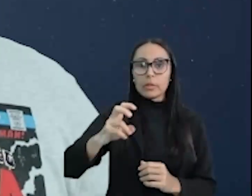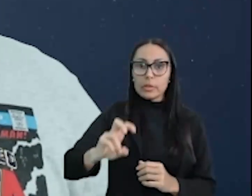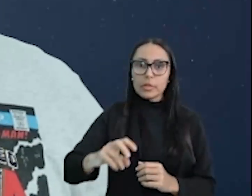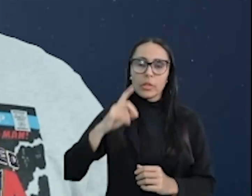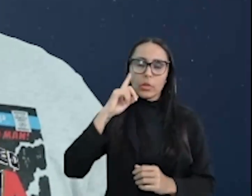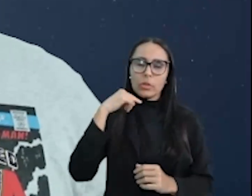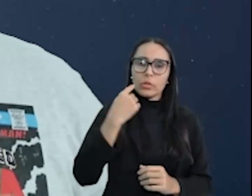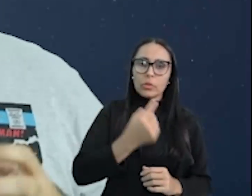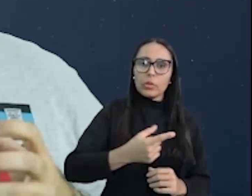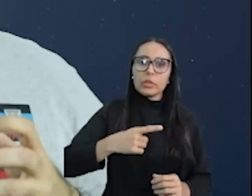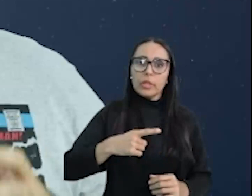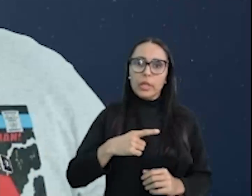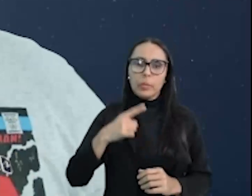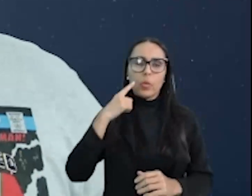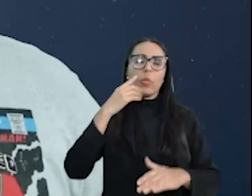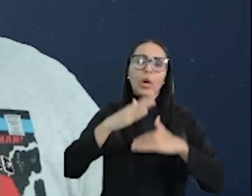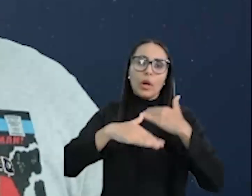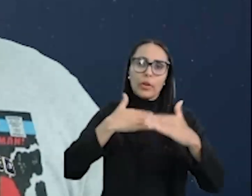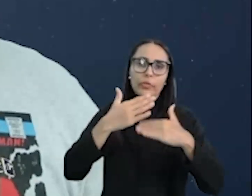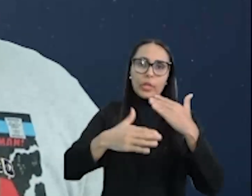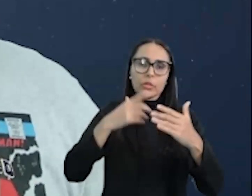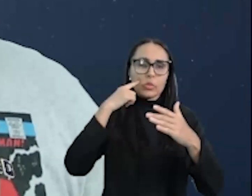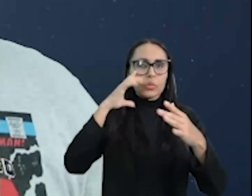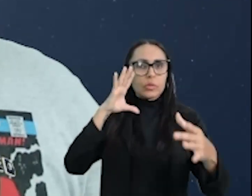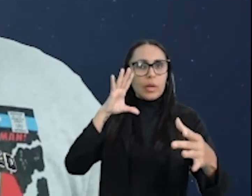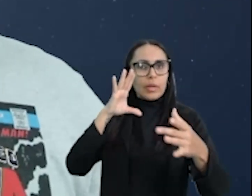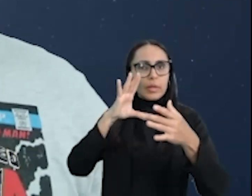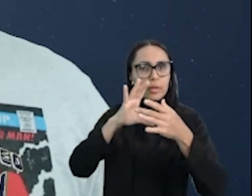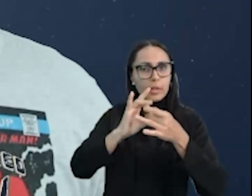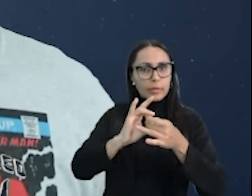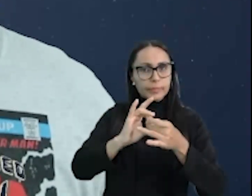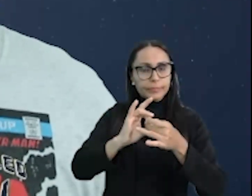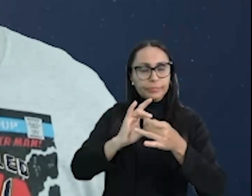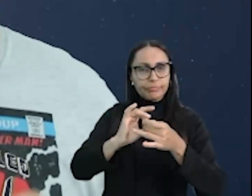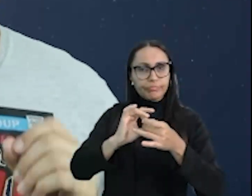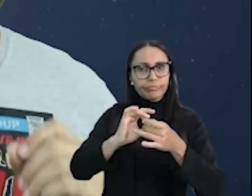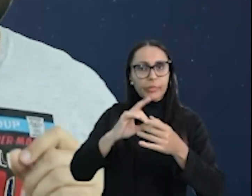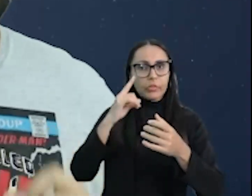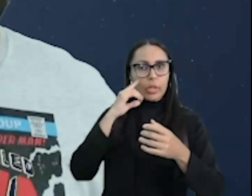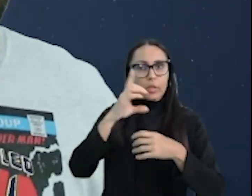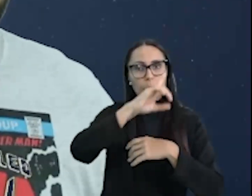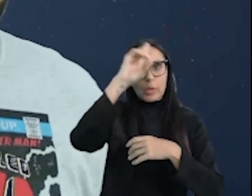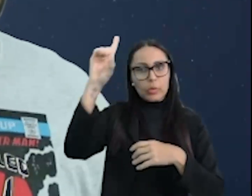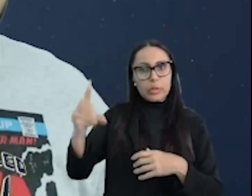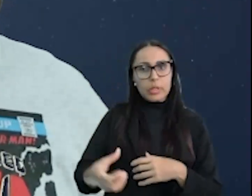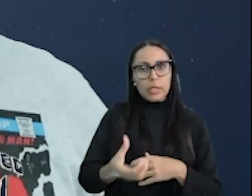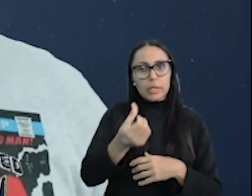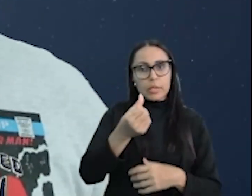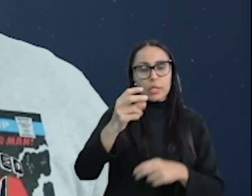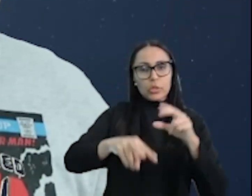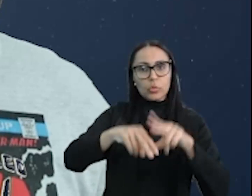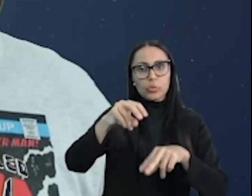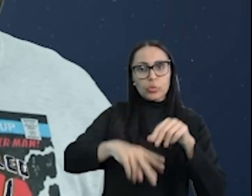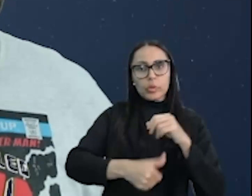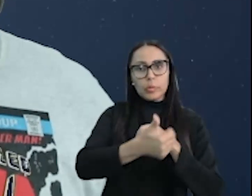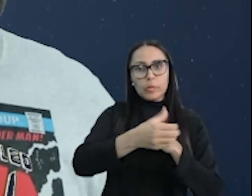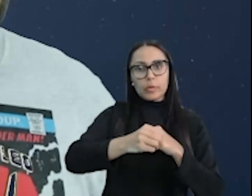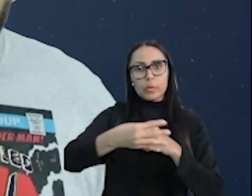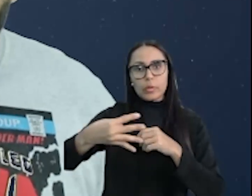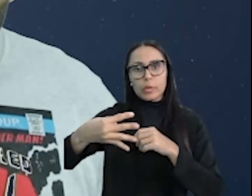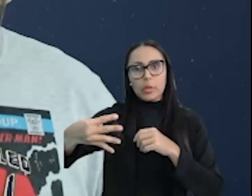nós temos o avanço dos aliados. Destaque para o dia 6 de junho de 1944,